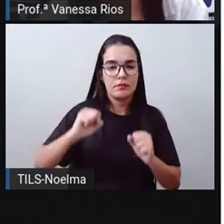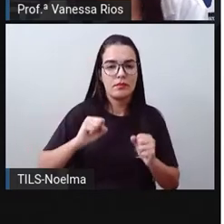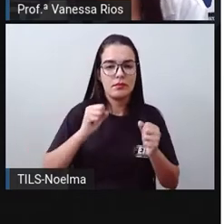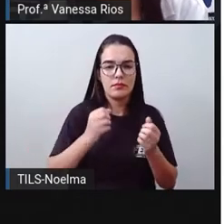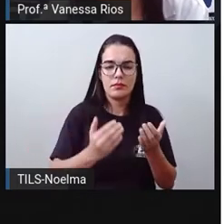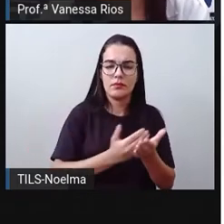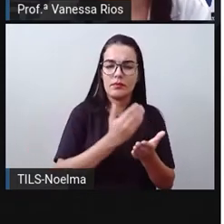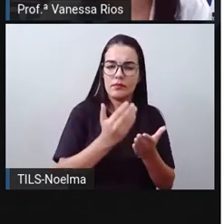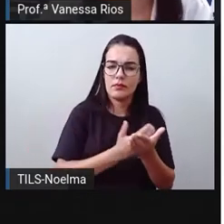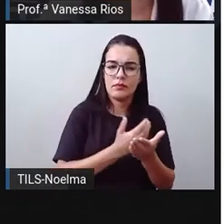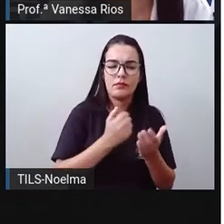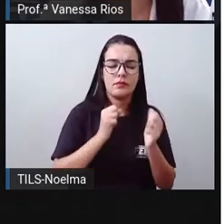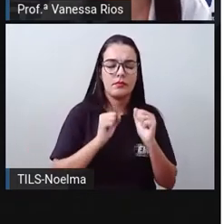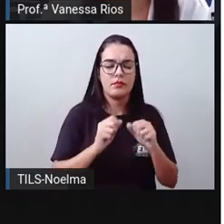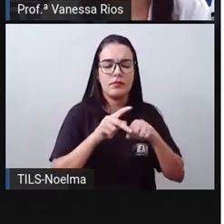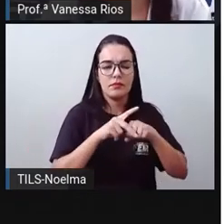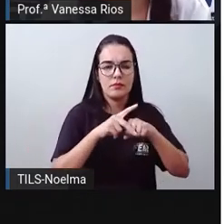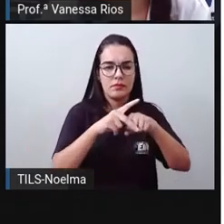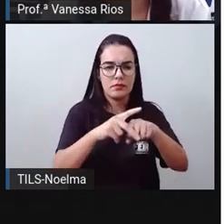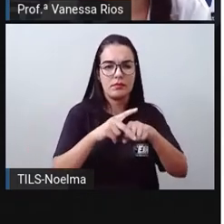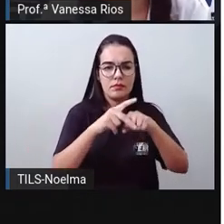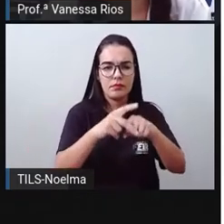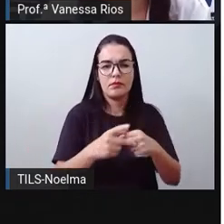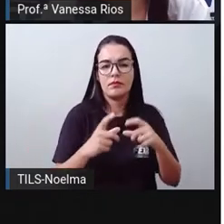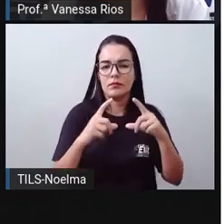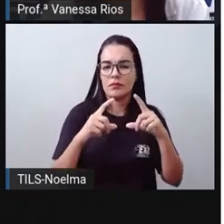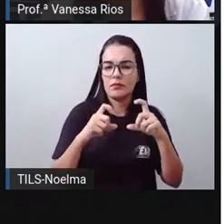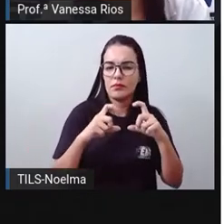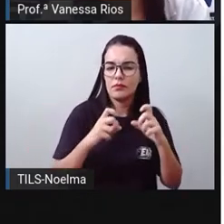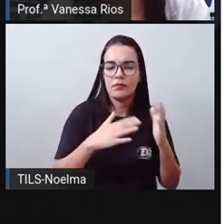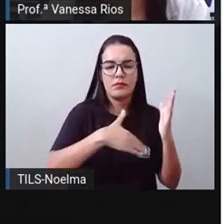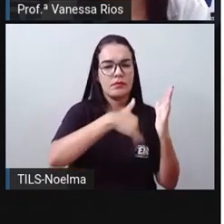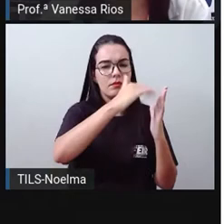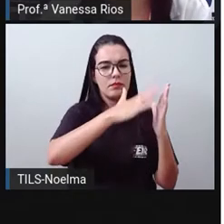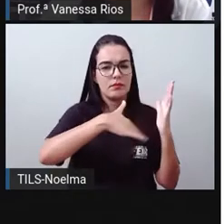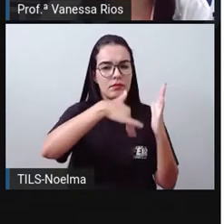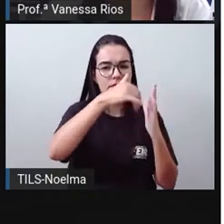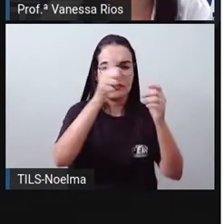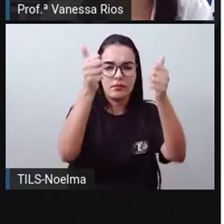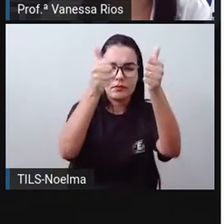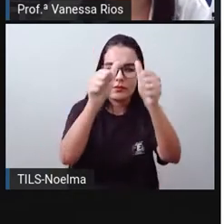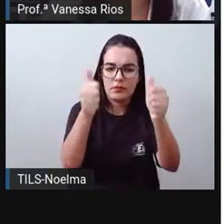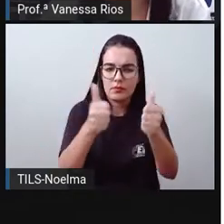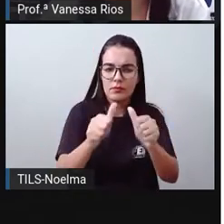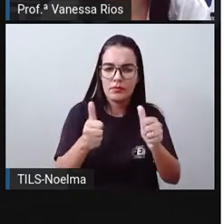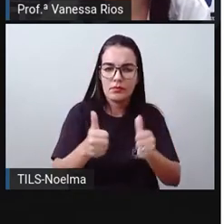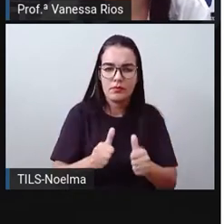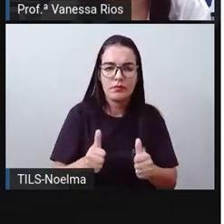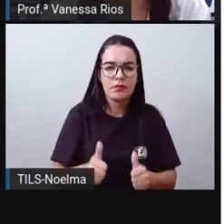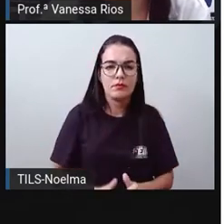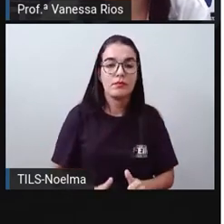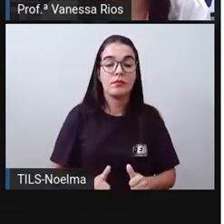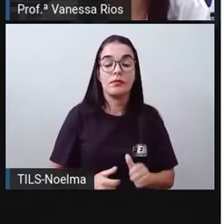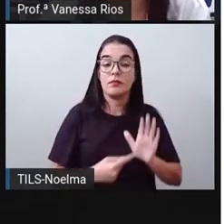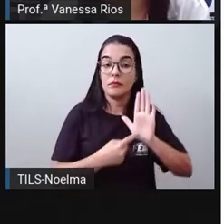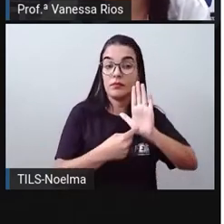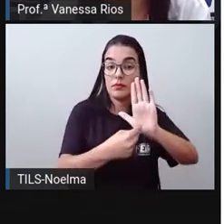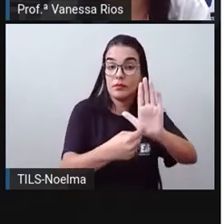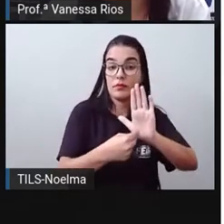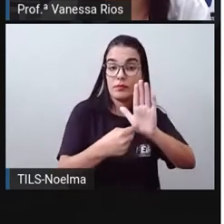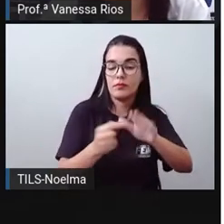poesias, prosas, fotos, pinturas, esculturas, instalações,